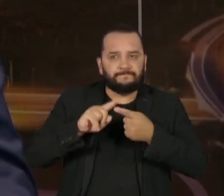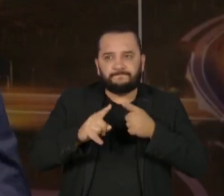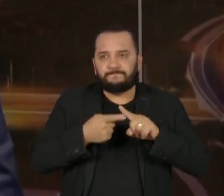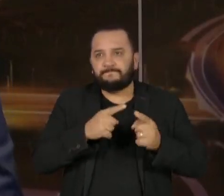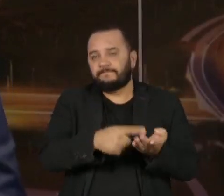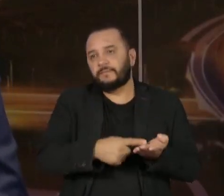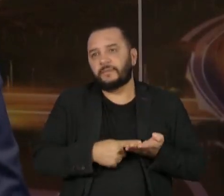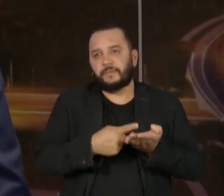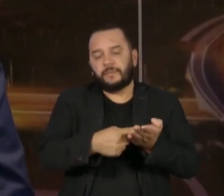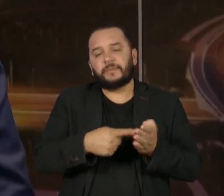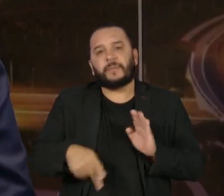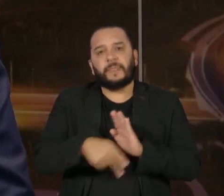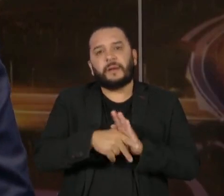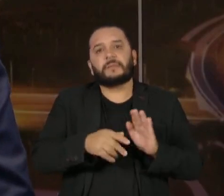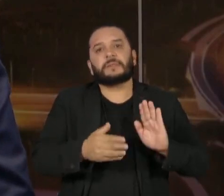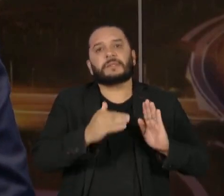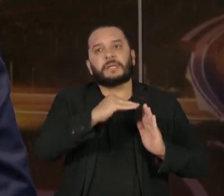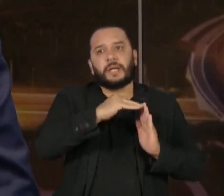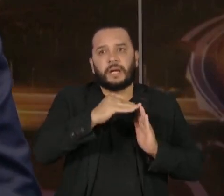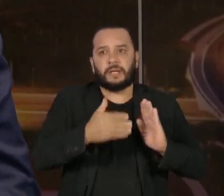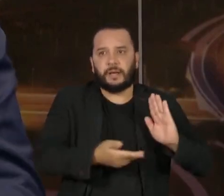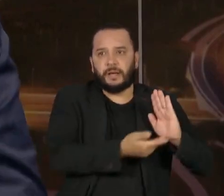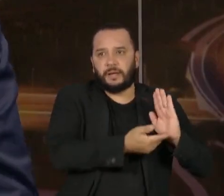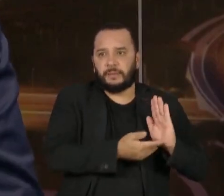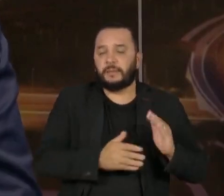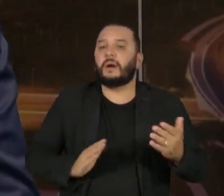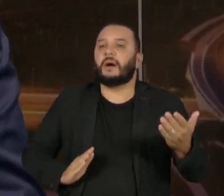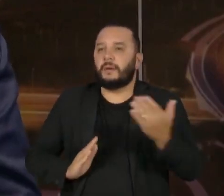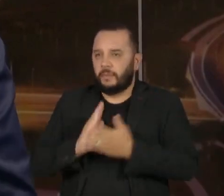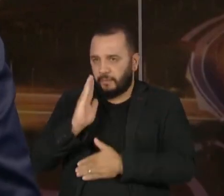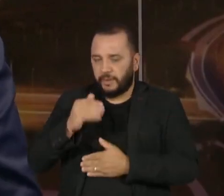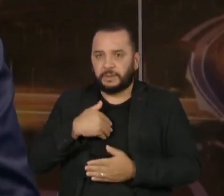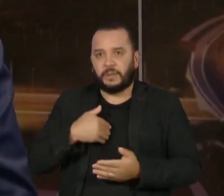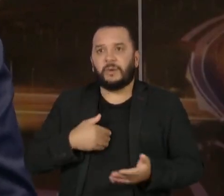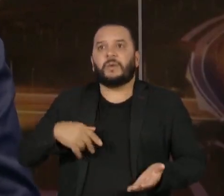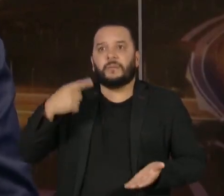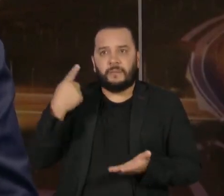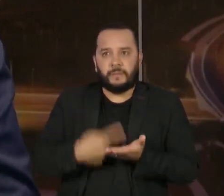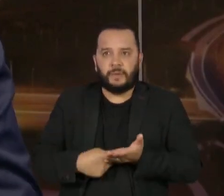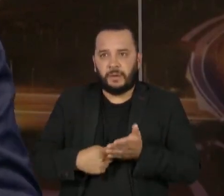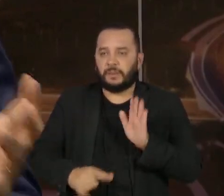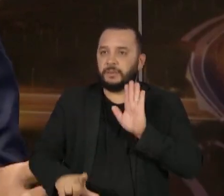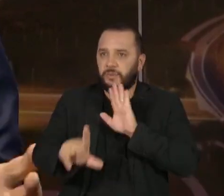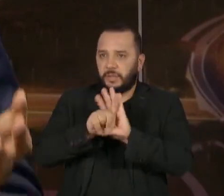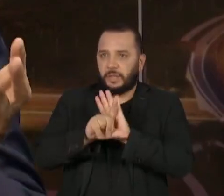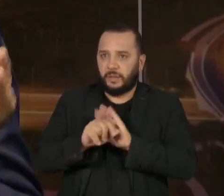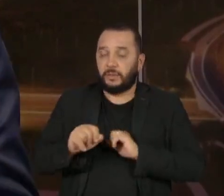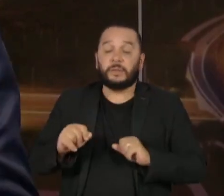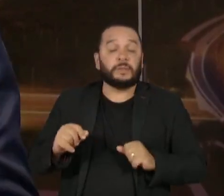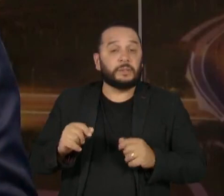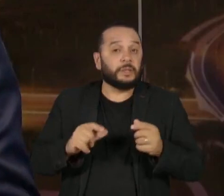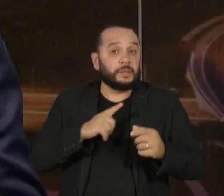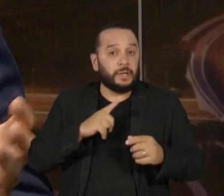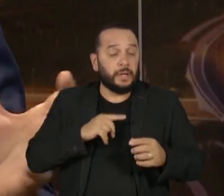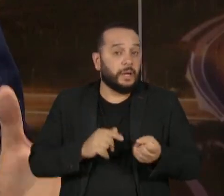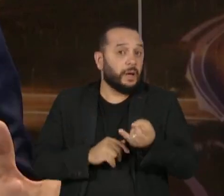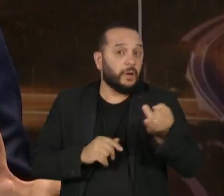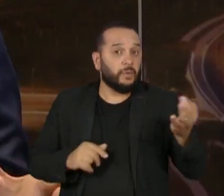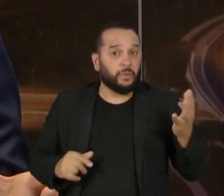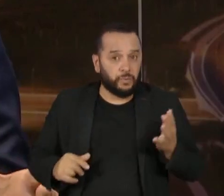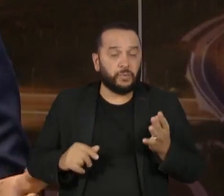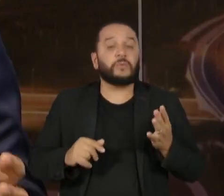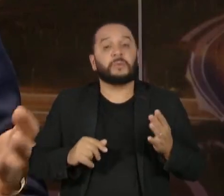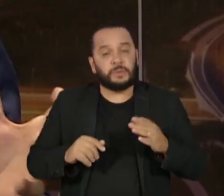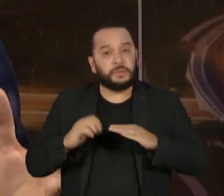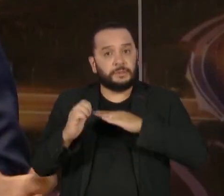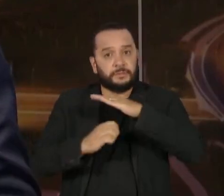para aprovação do atual marco legal. Que, muitas vezes, o pactuado com os governadores que detêm as empresas de